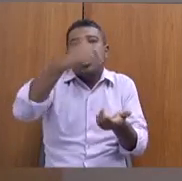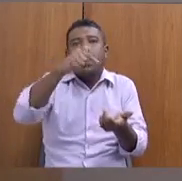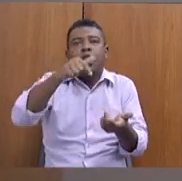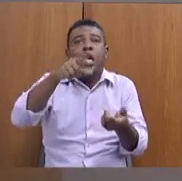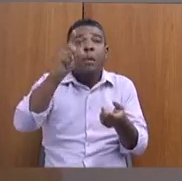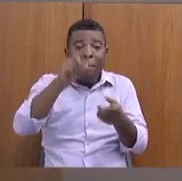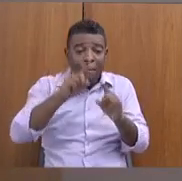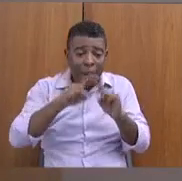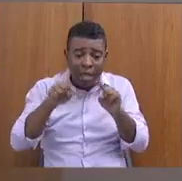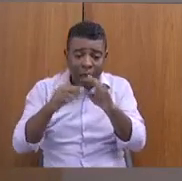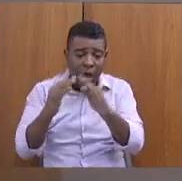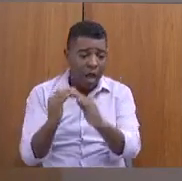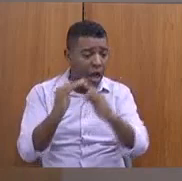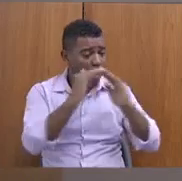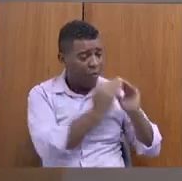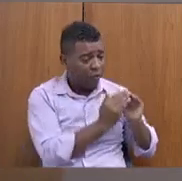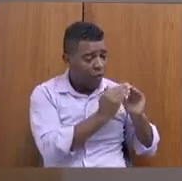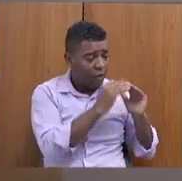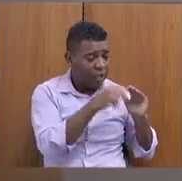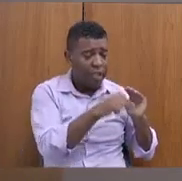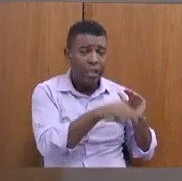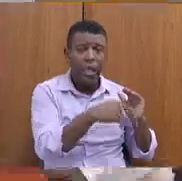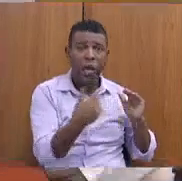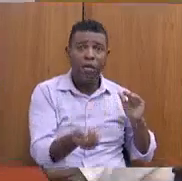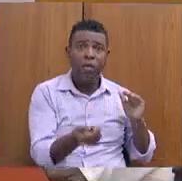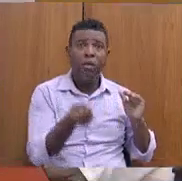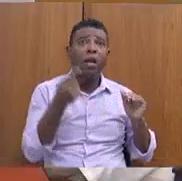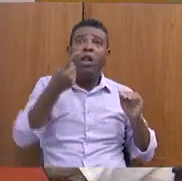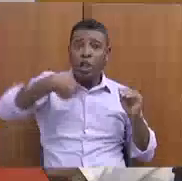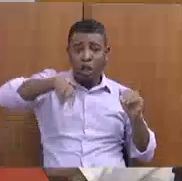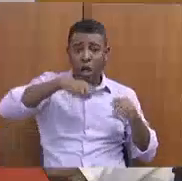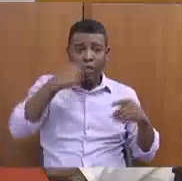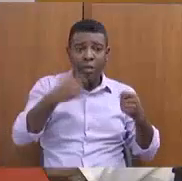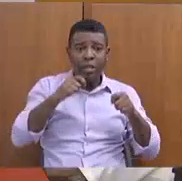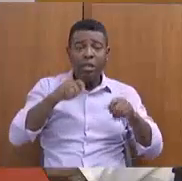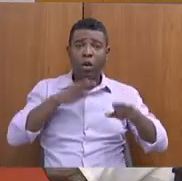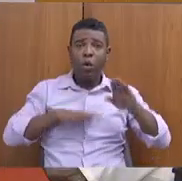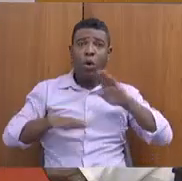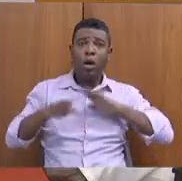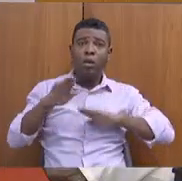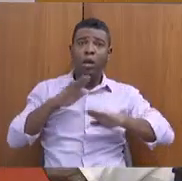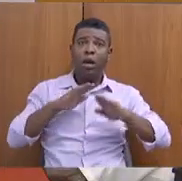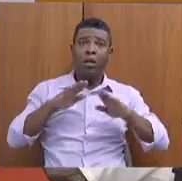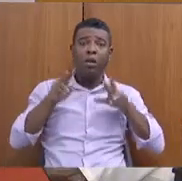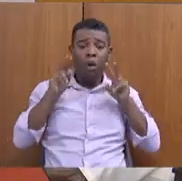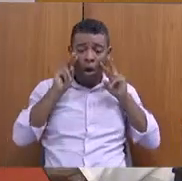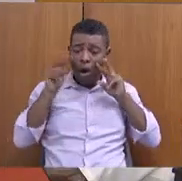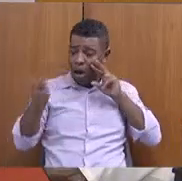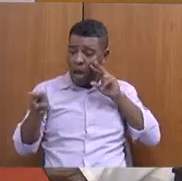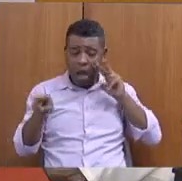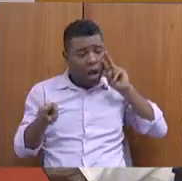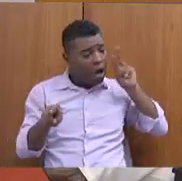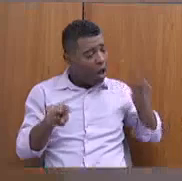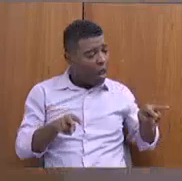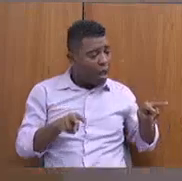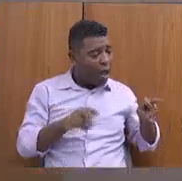Ou seja, sabe, secretária, temos que ter muito cuidado ao olhar os dois lados, de quem produz e de quem trabalha e fazer